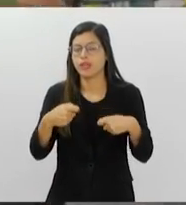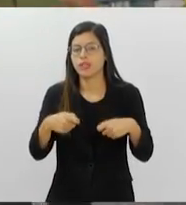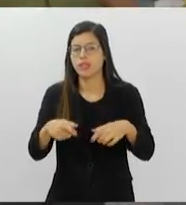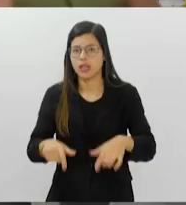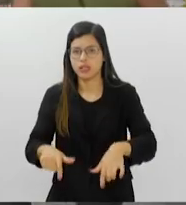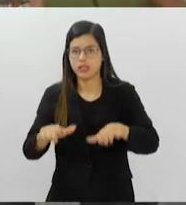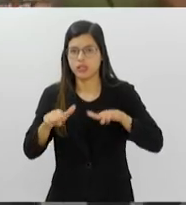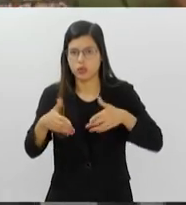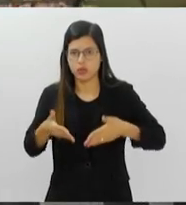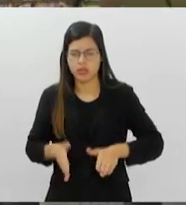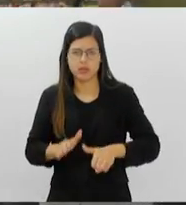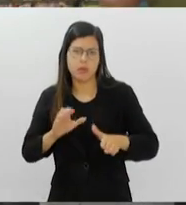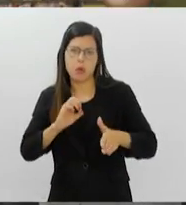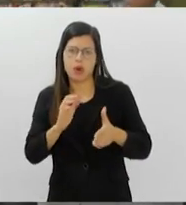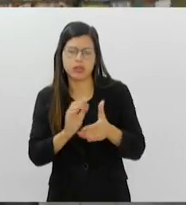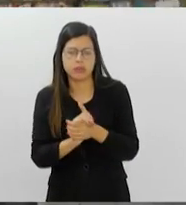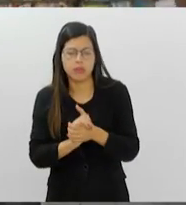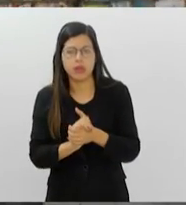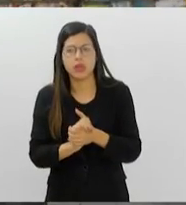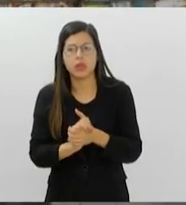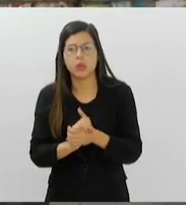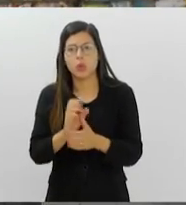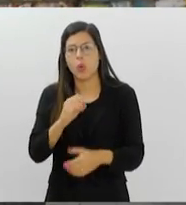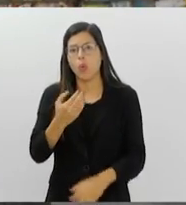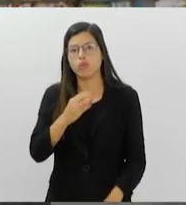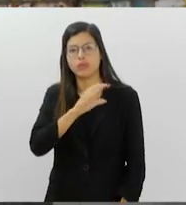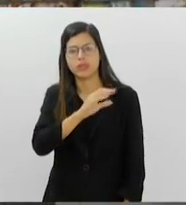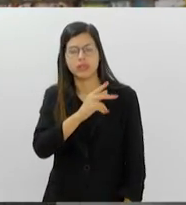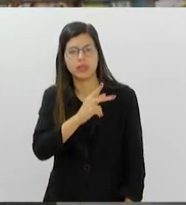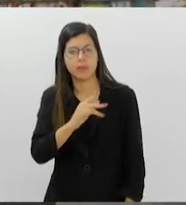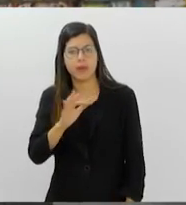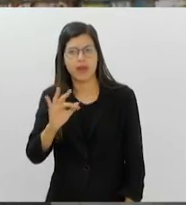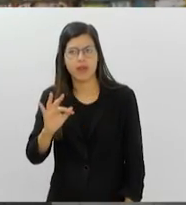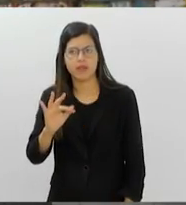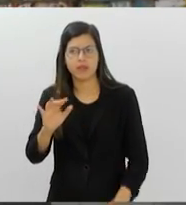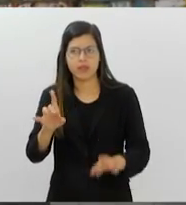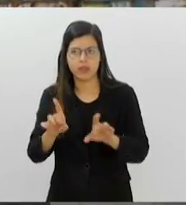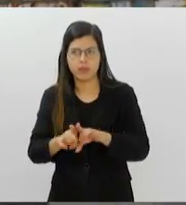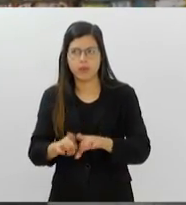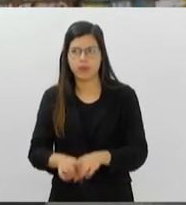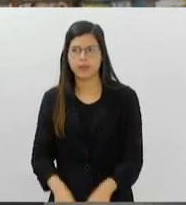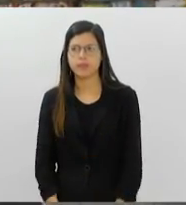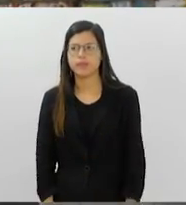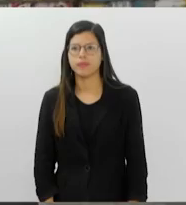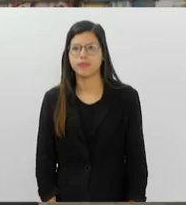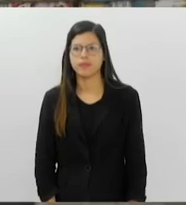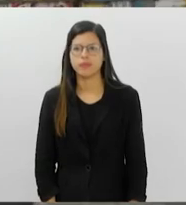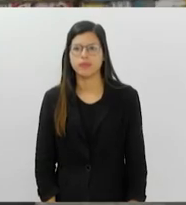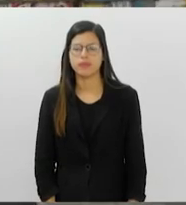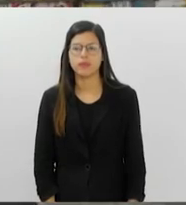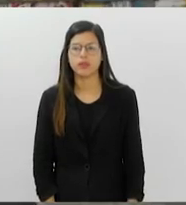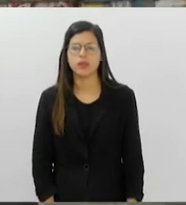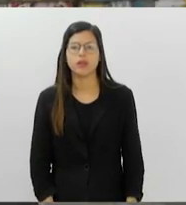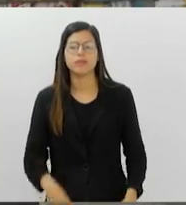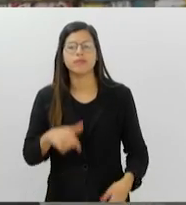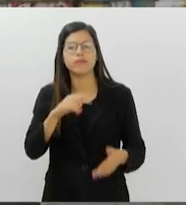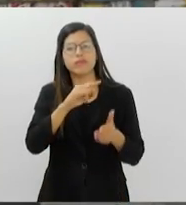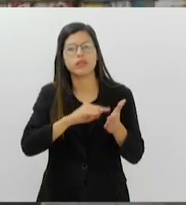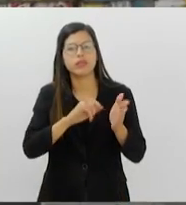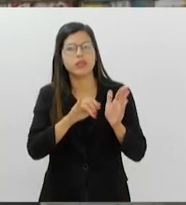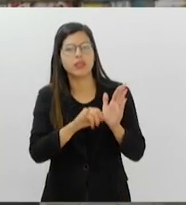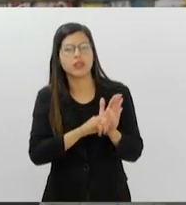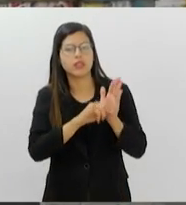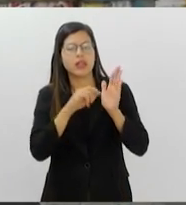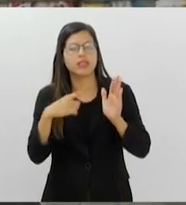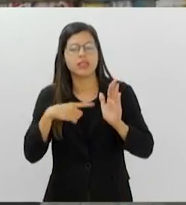nascimento e casamento ou o CPF também. E tem, nessa carteira de identidade nacional, tem um QR